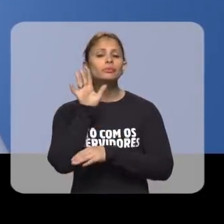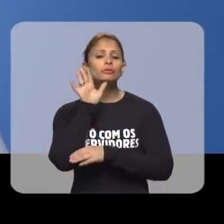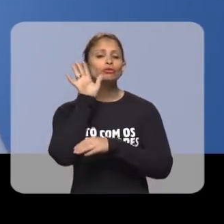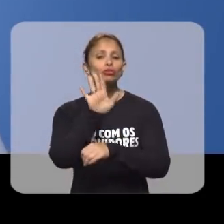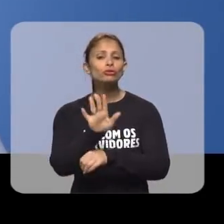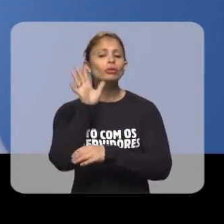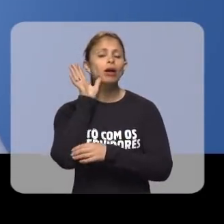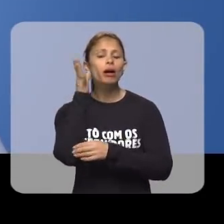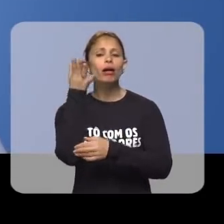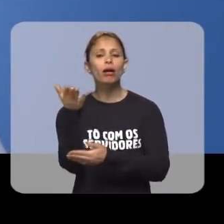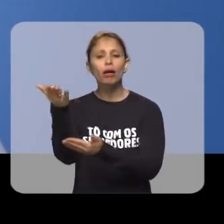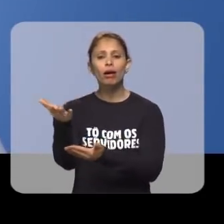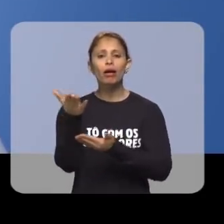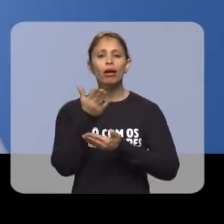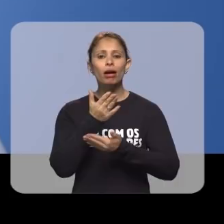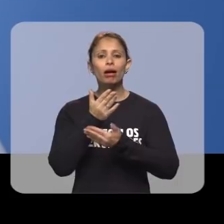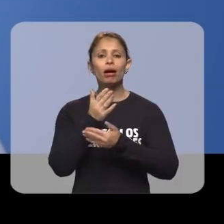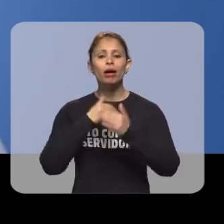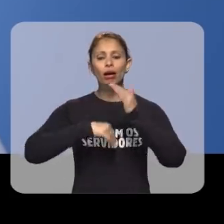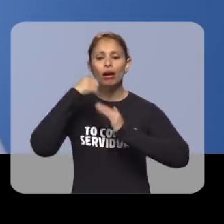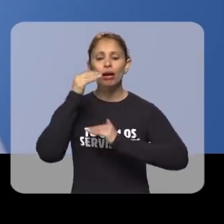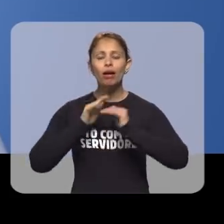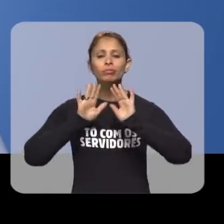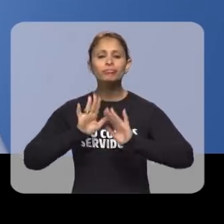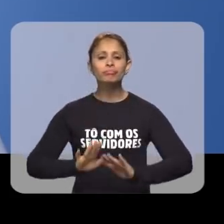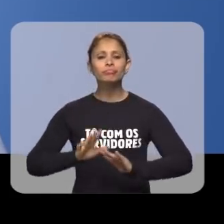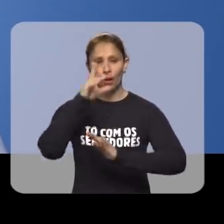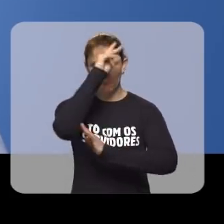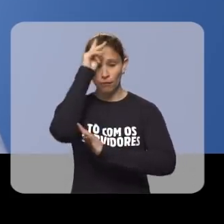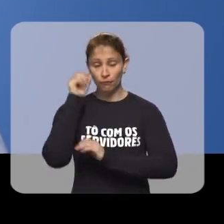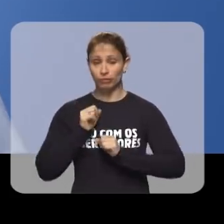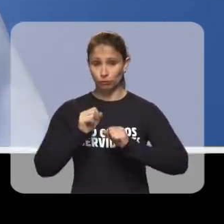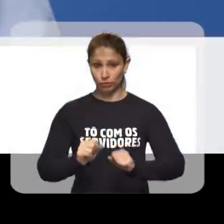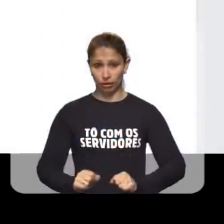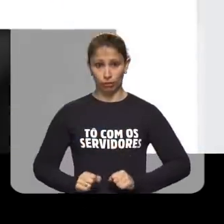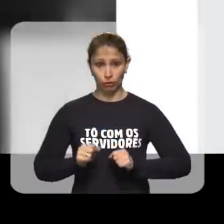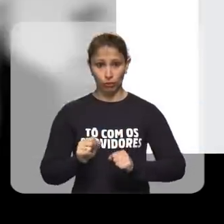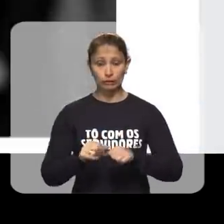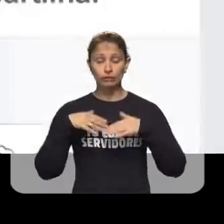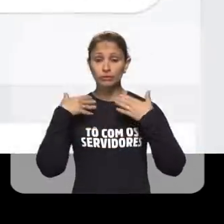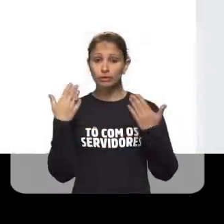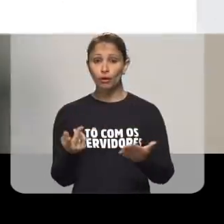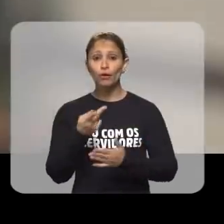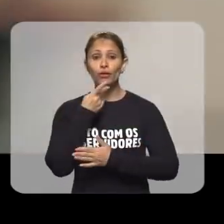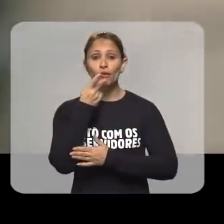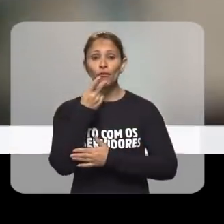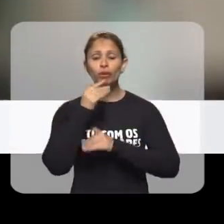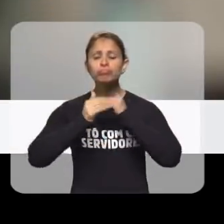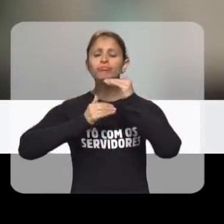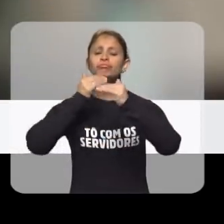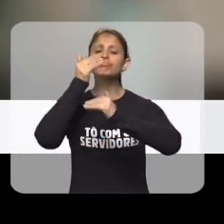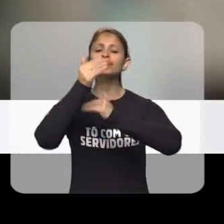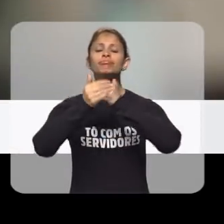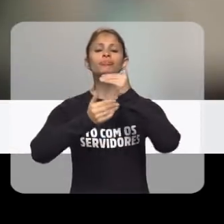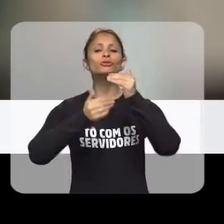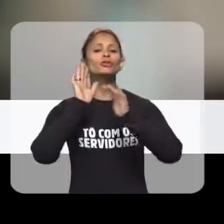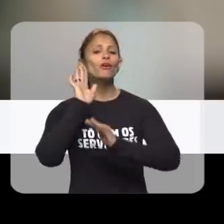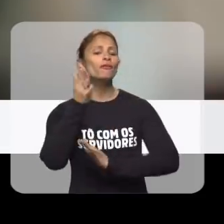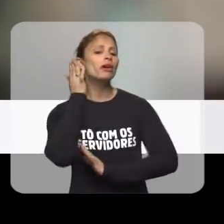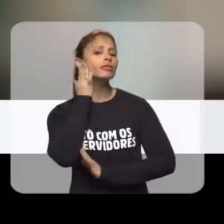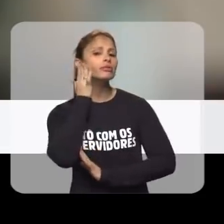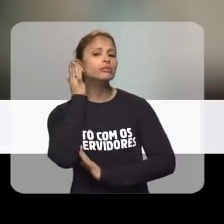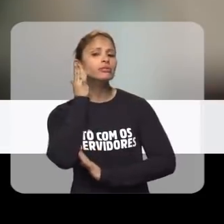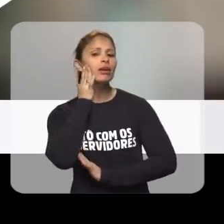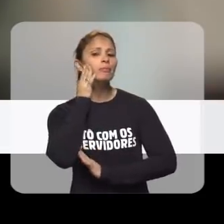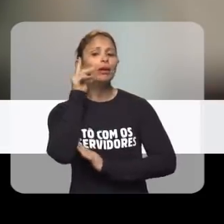E para te ajudar a decidir, eu te convido a conhecer a obra que deixei como prefeito de Canoas. Assim, quando eu falar em desenvolvimento,